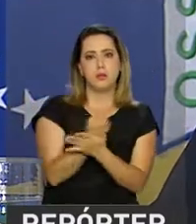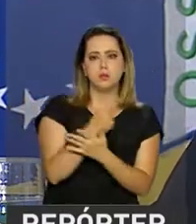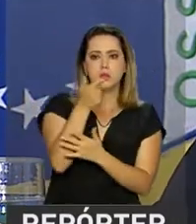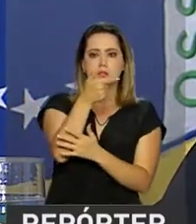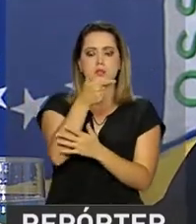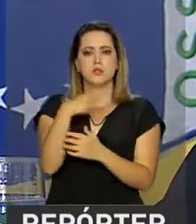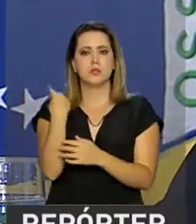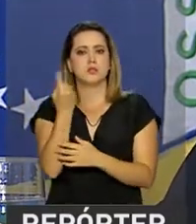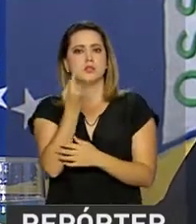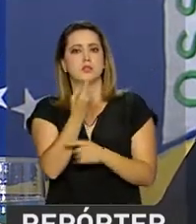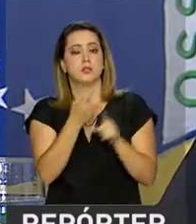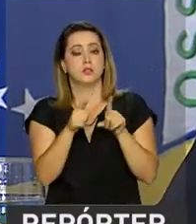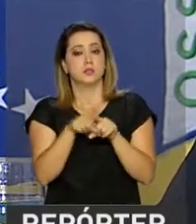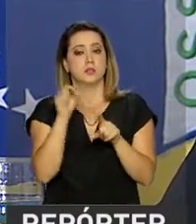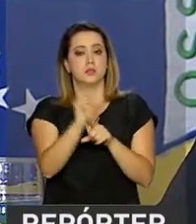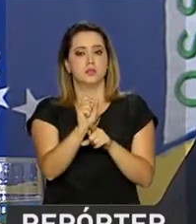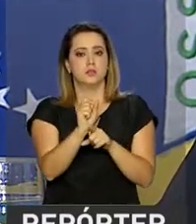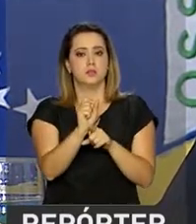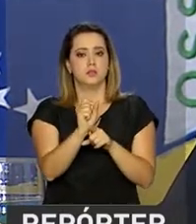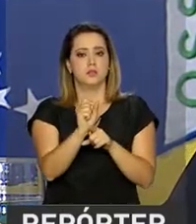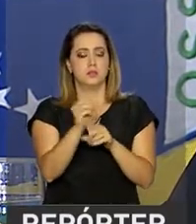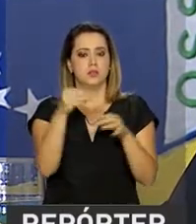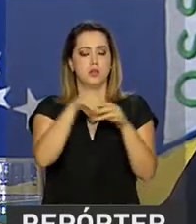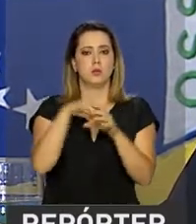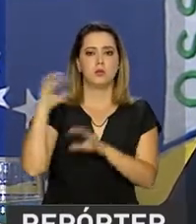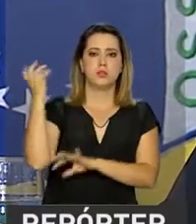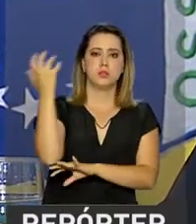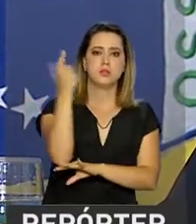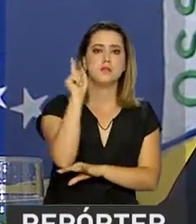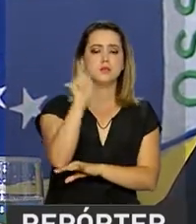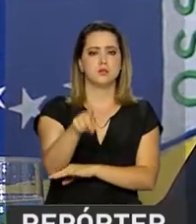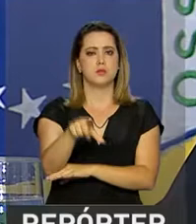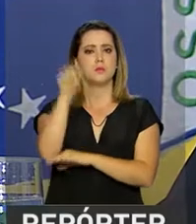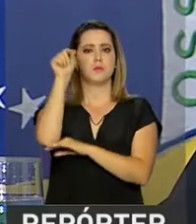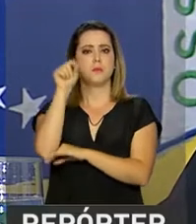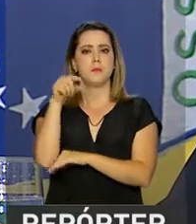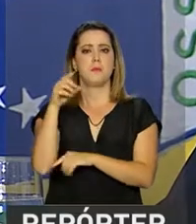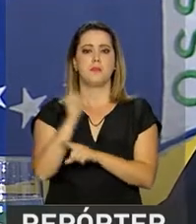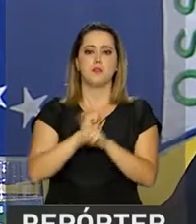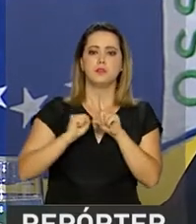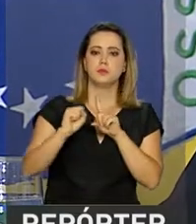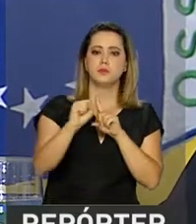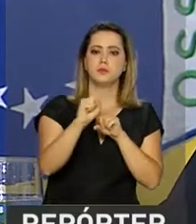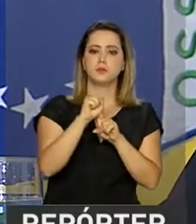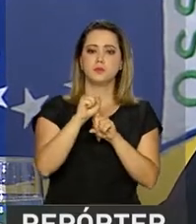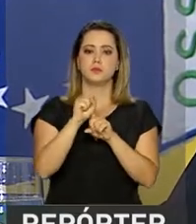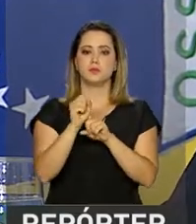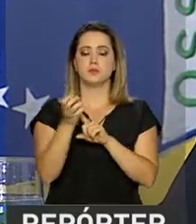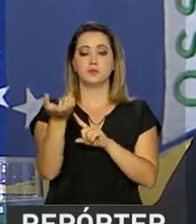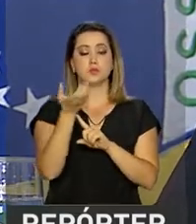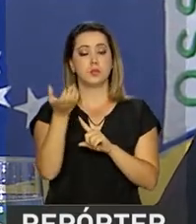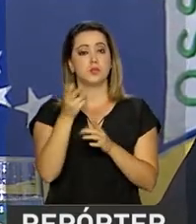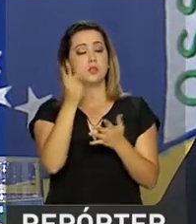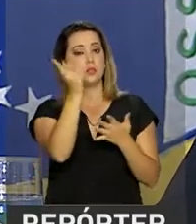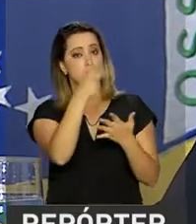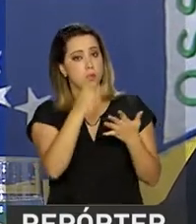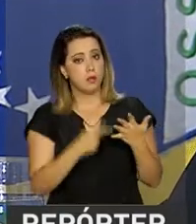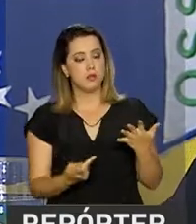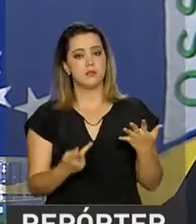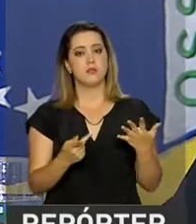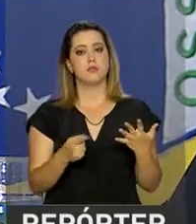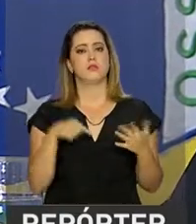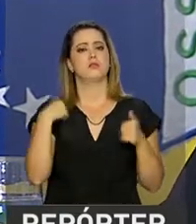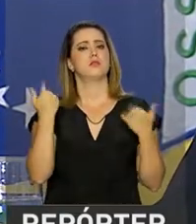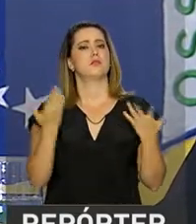nas nossas florestas. Essa é a opção que a sociedade brasileira está desenhando. E